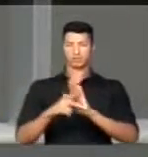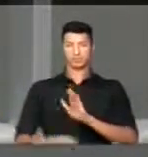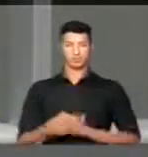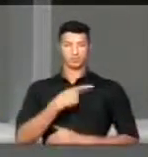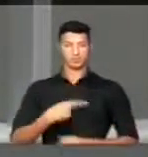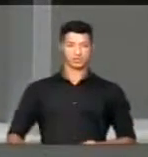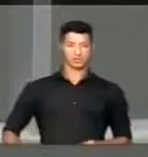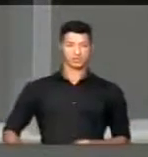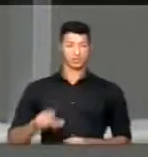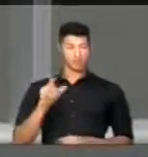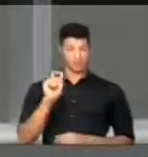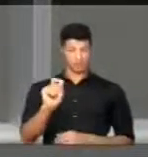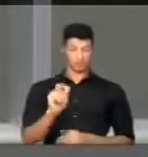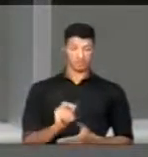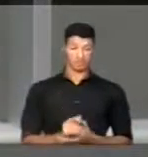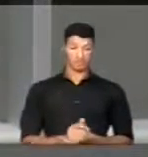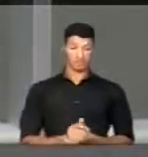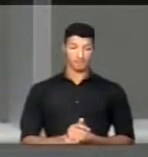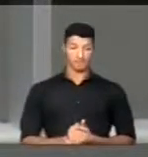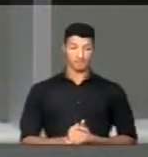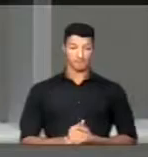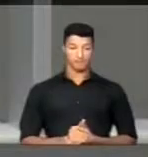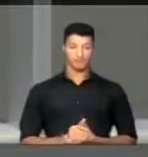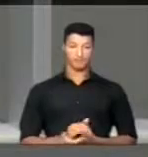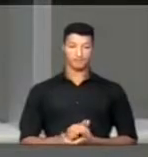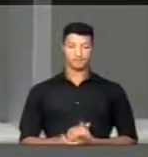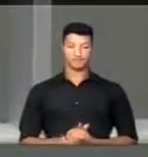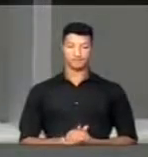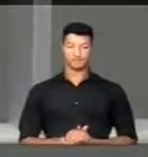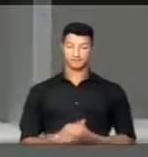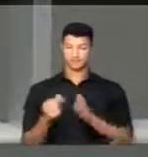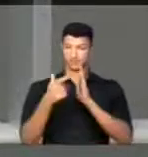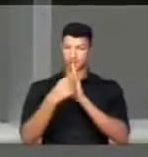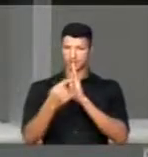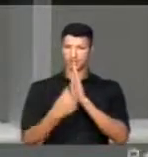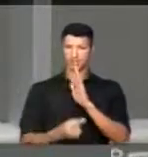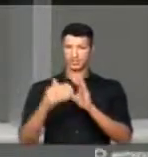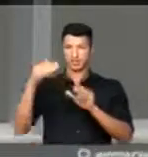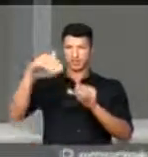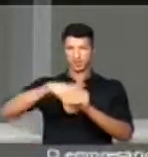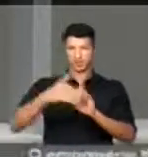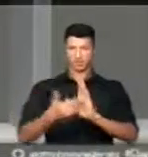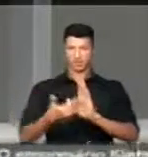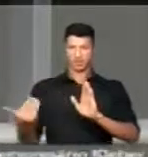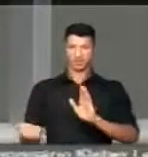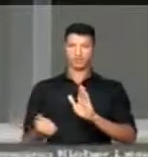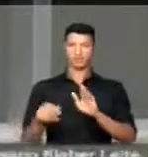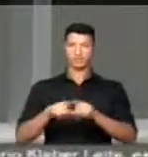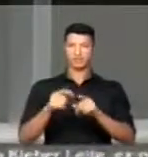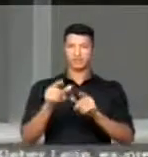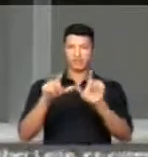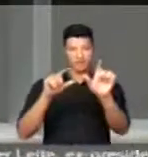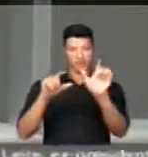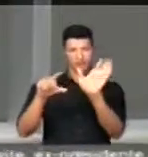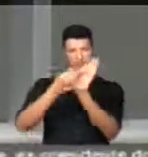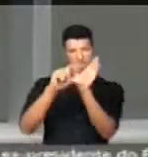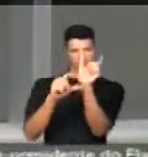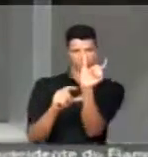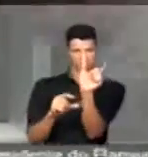presidente, que se destaque da votação em separada a expressão